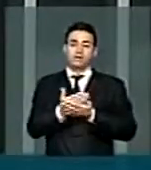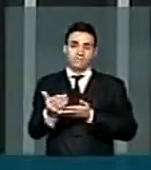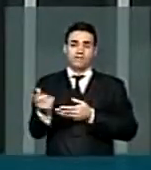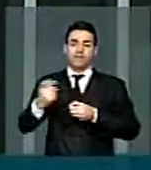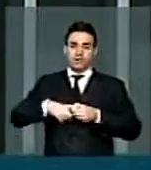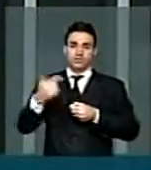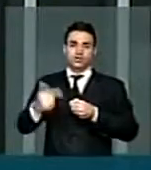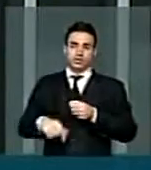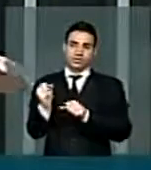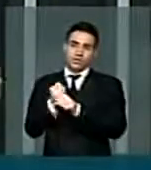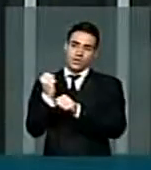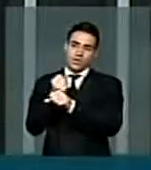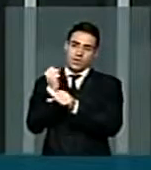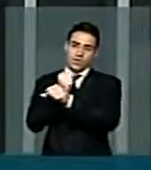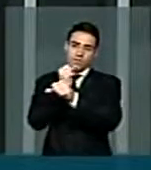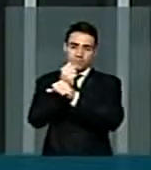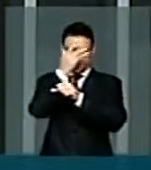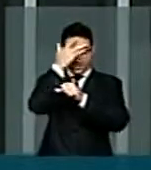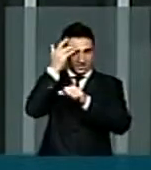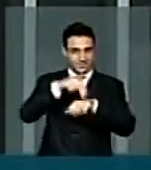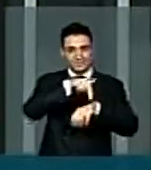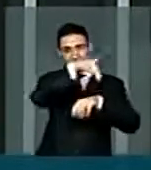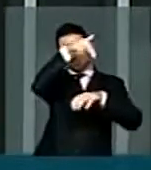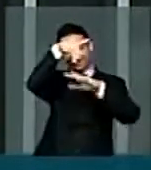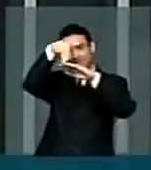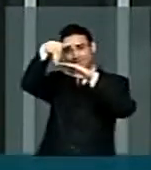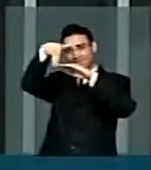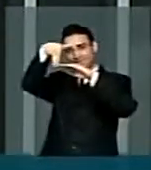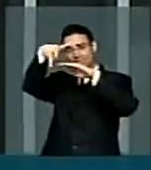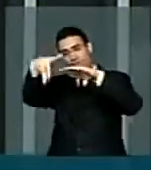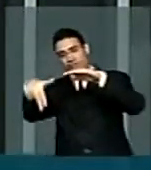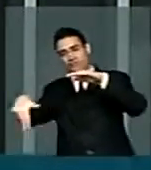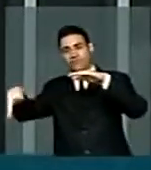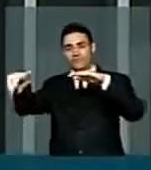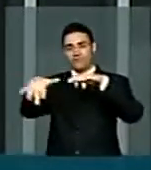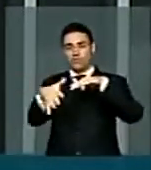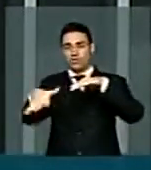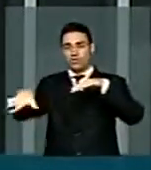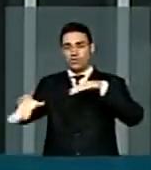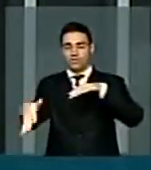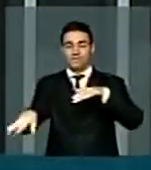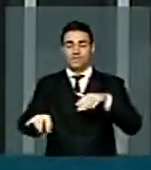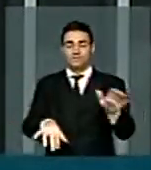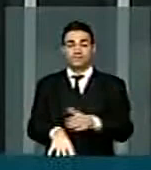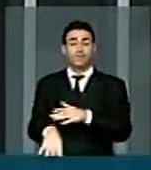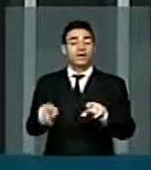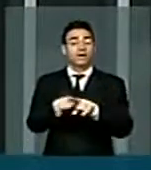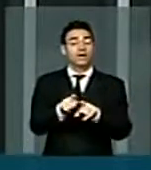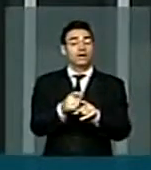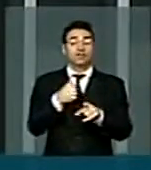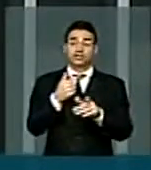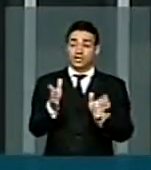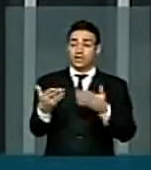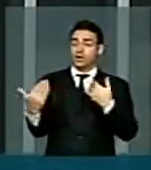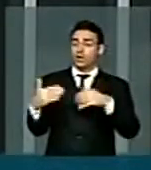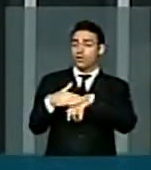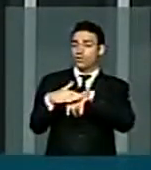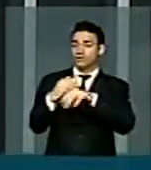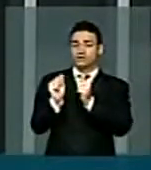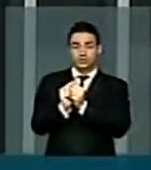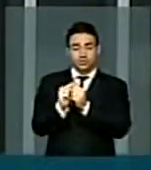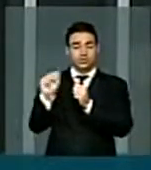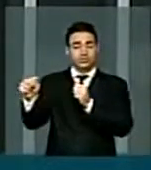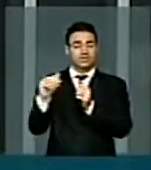Cícero já ordenou. Além disso, nós tivemos uma conversa, eu e o secretário Cícero,